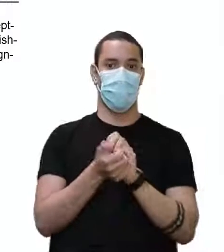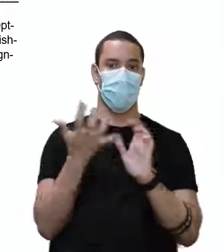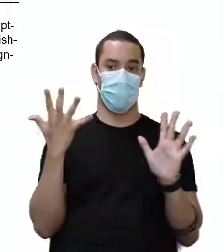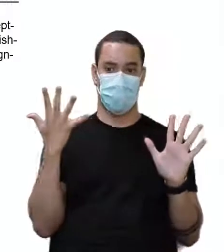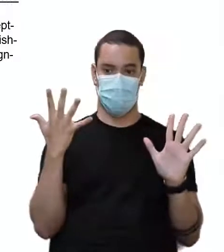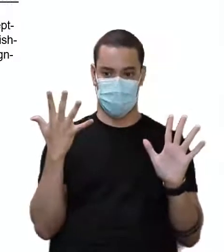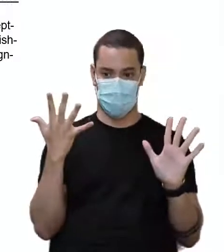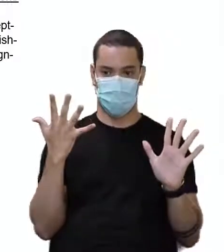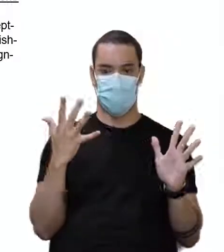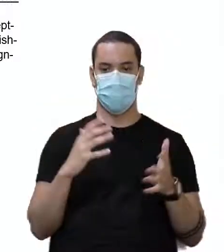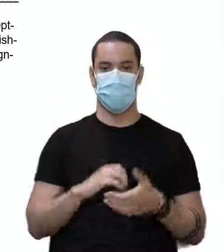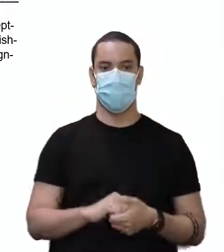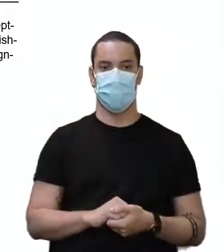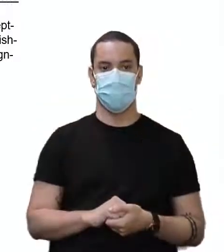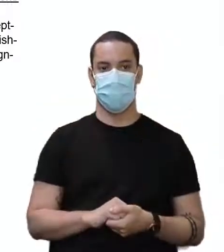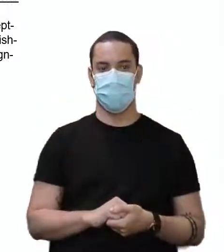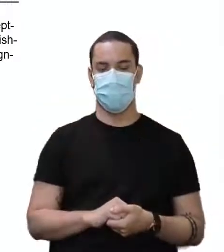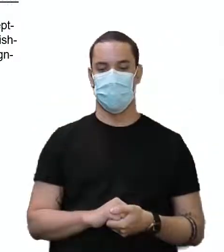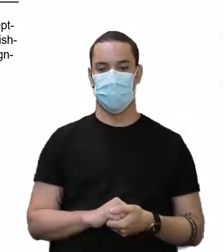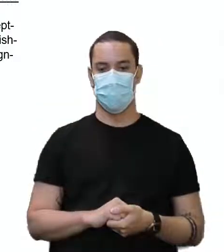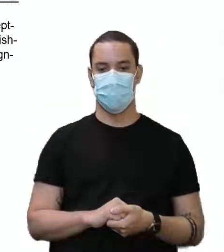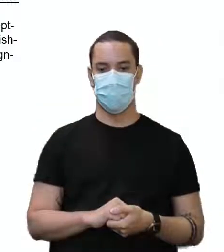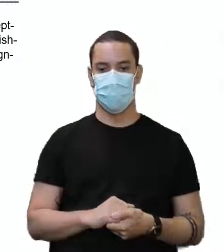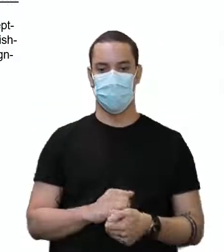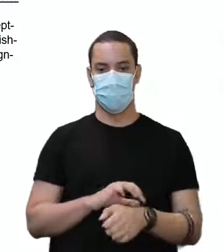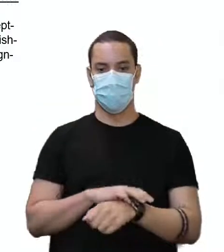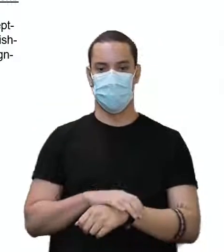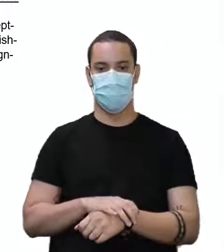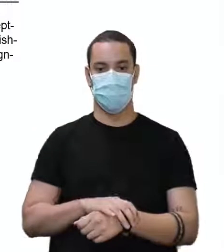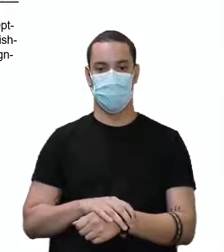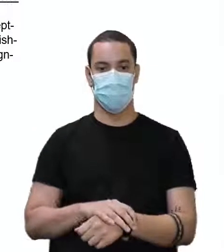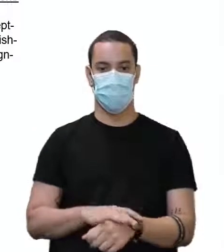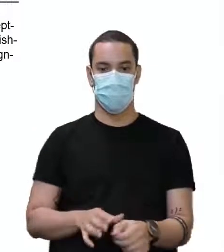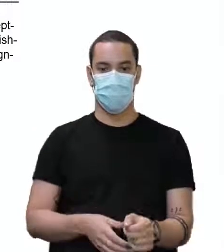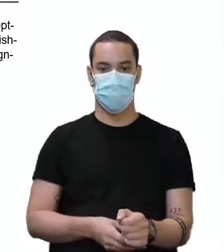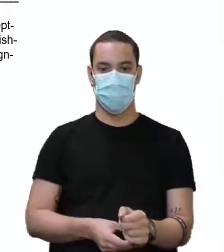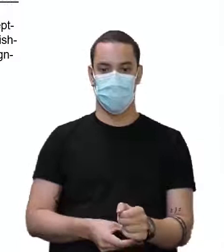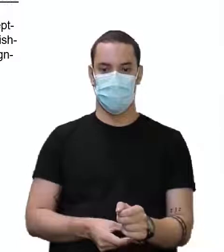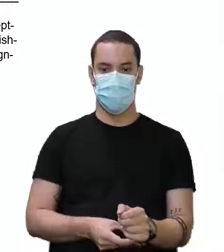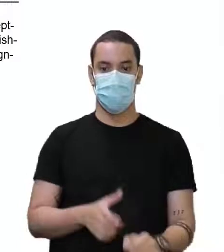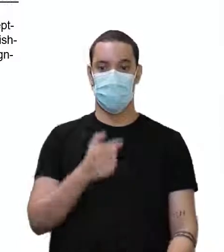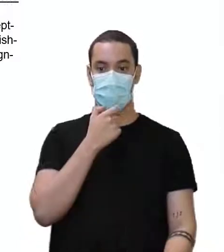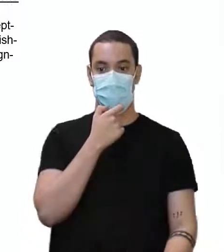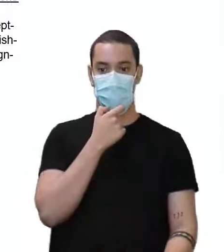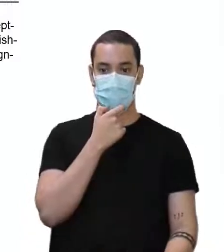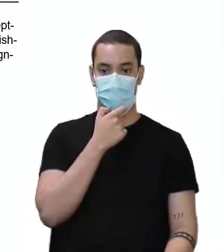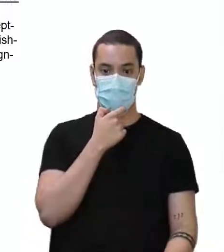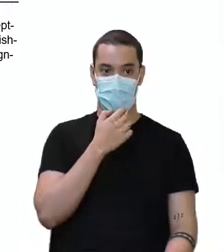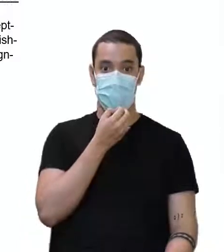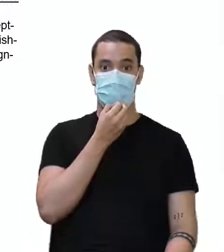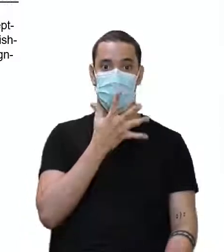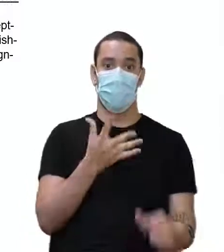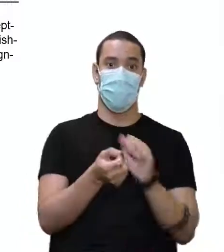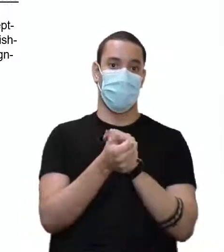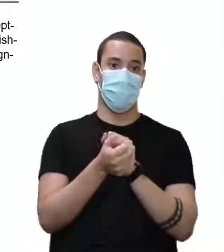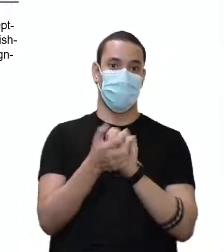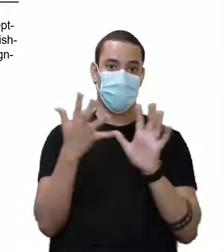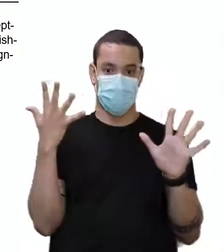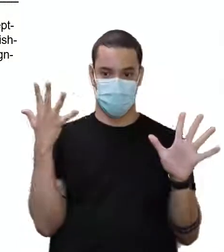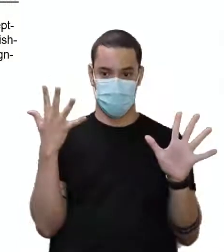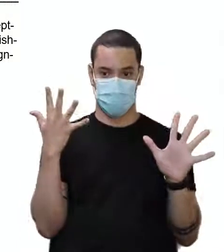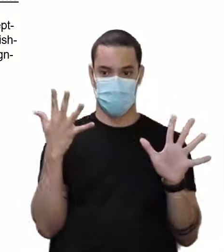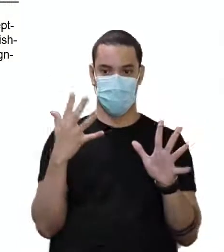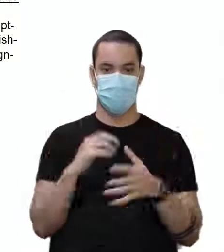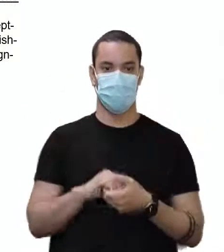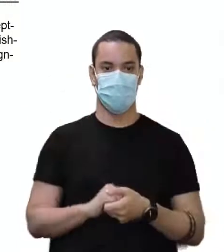Que tipo de inglês que a pessoa possui? Possui inglês bom. Essa é a característica do inglês dela.